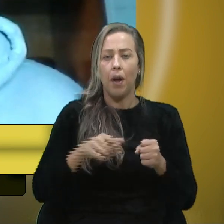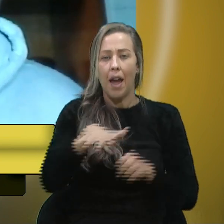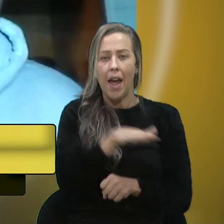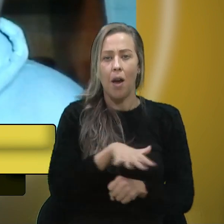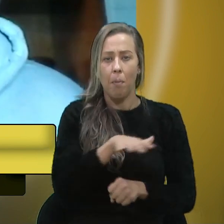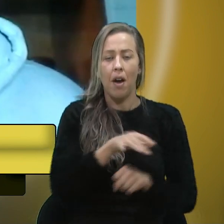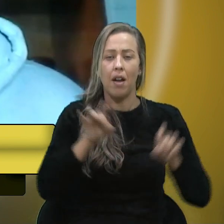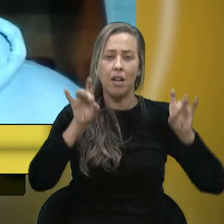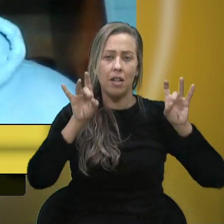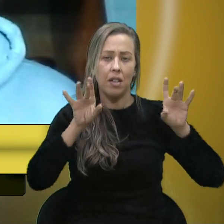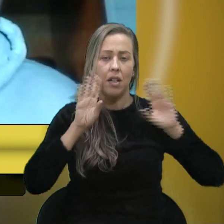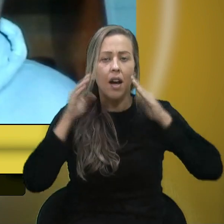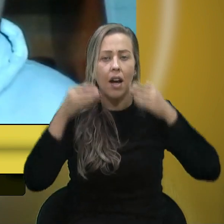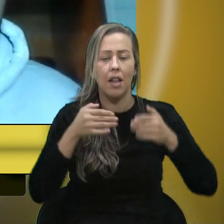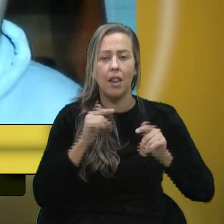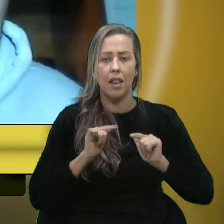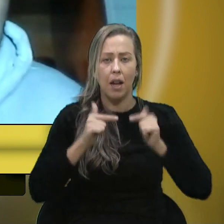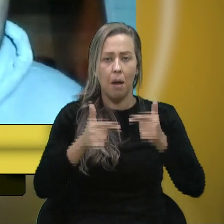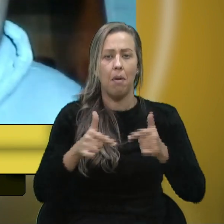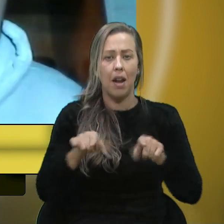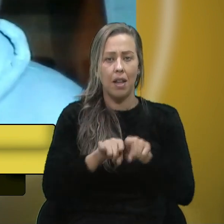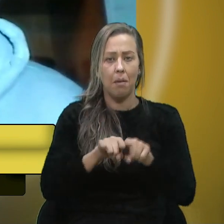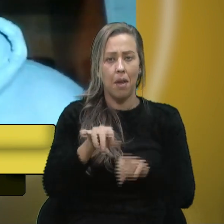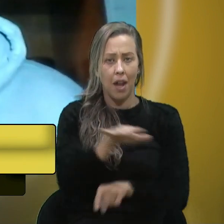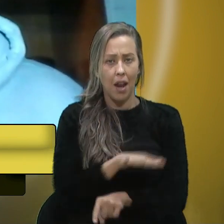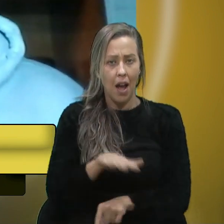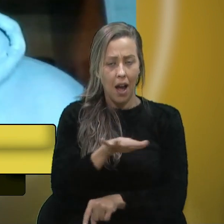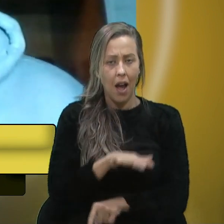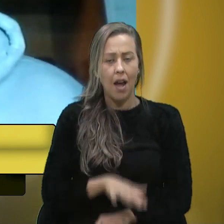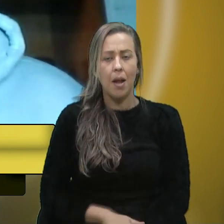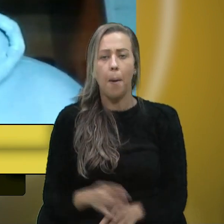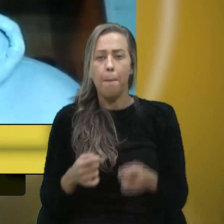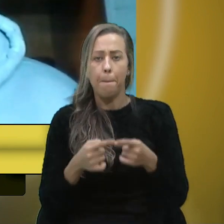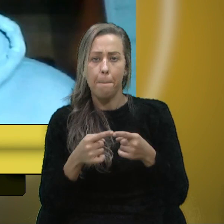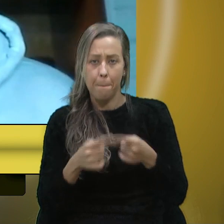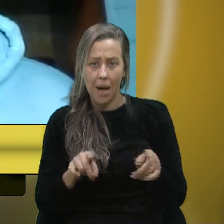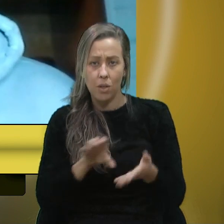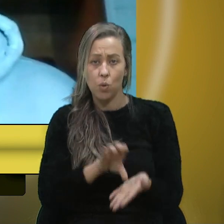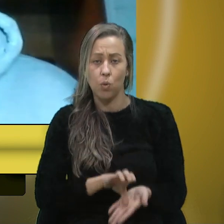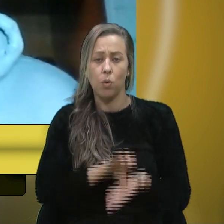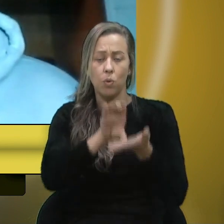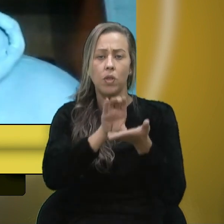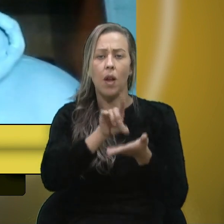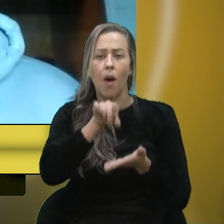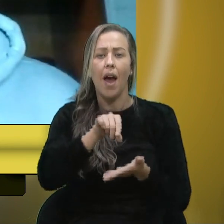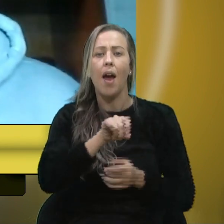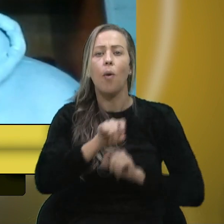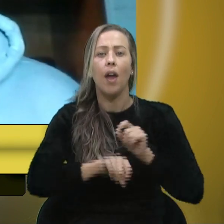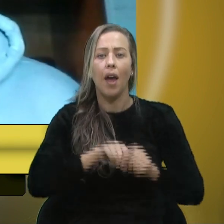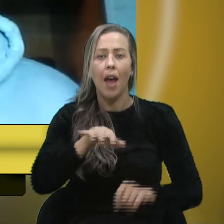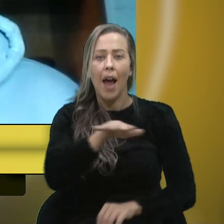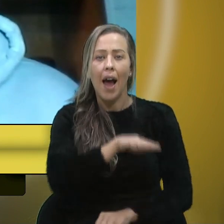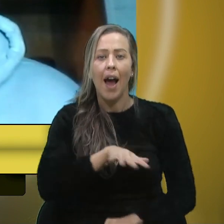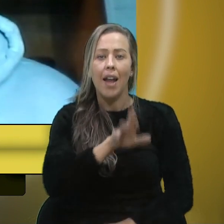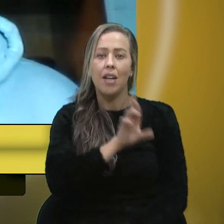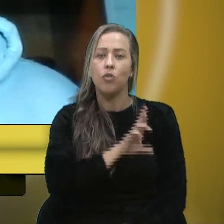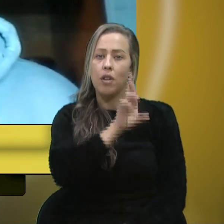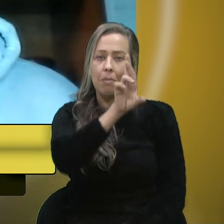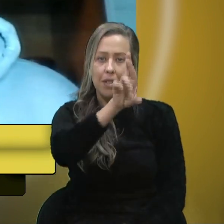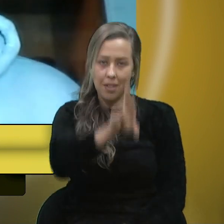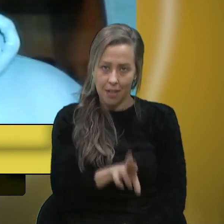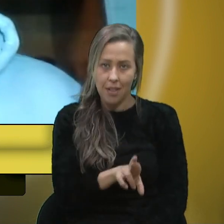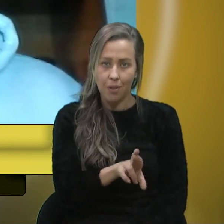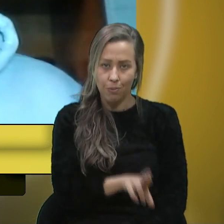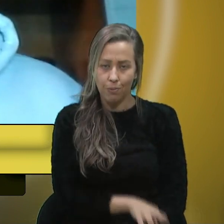específico que atua também nessa área mas o conselho é o espaço de representação